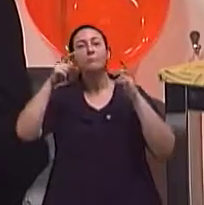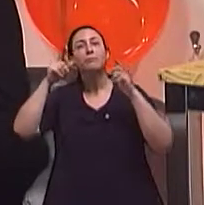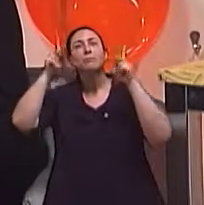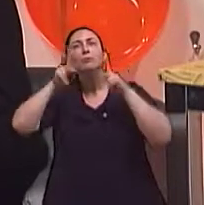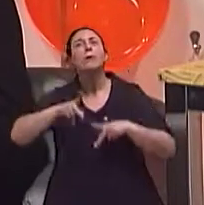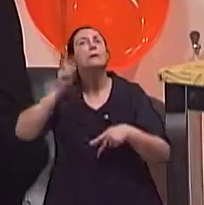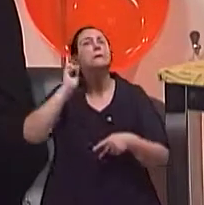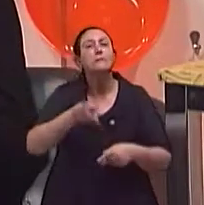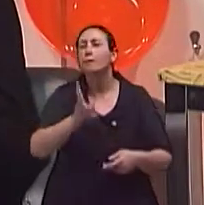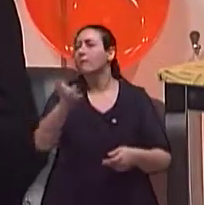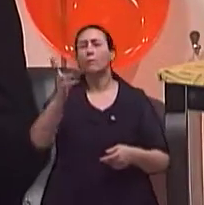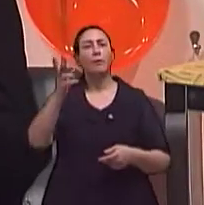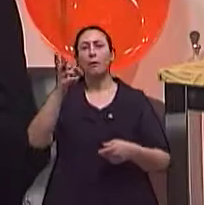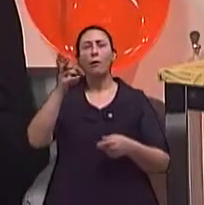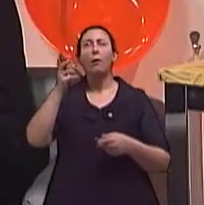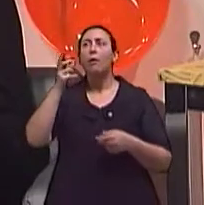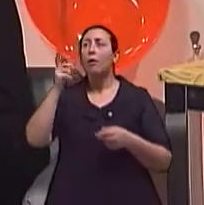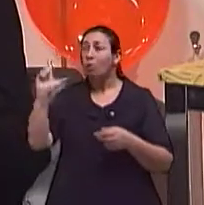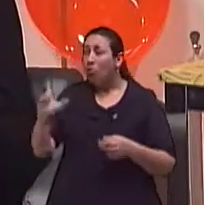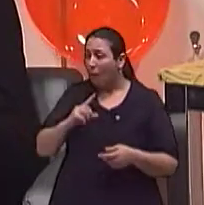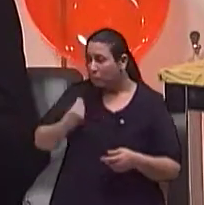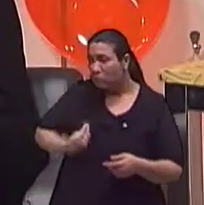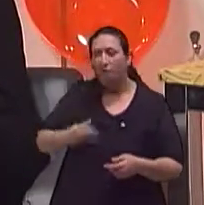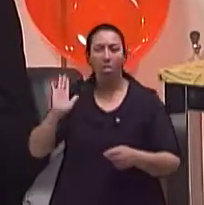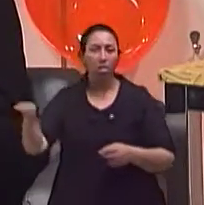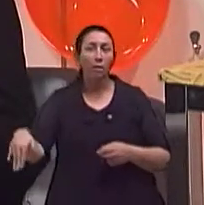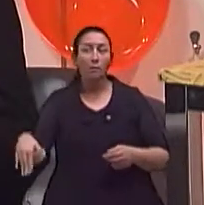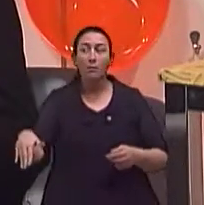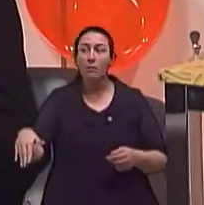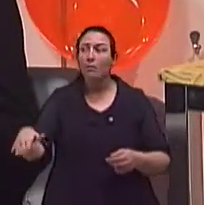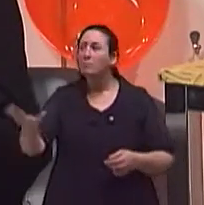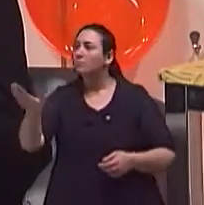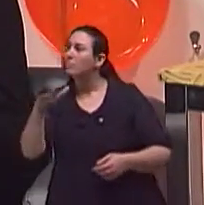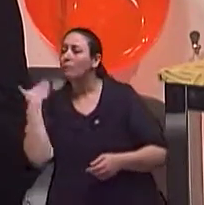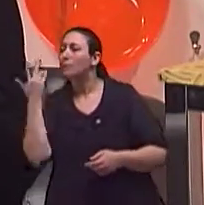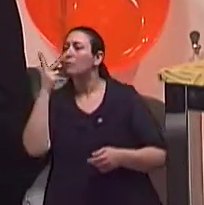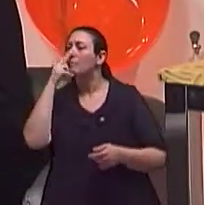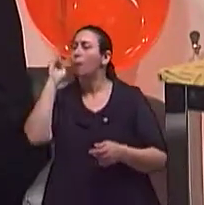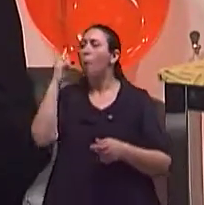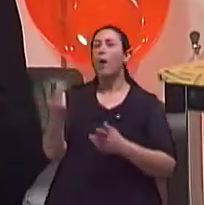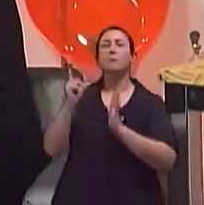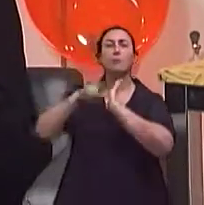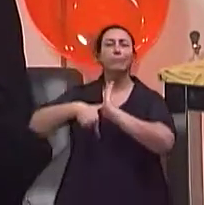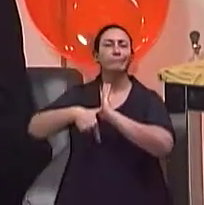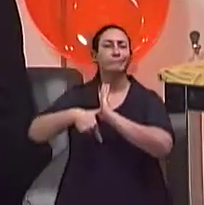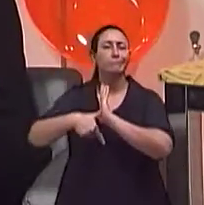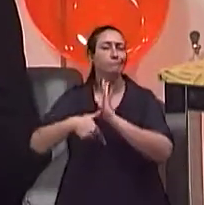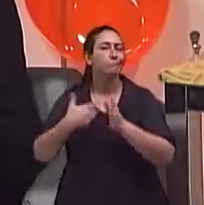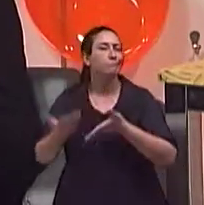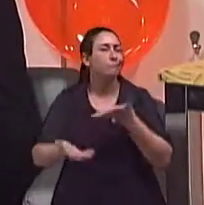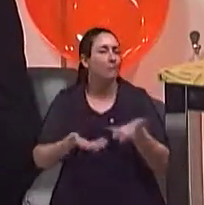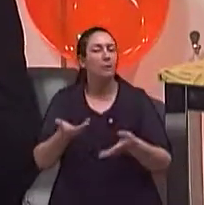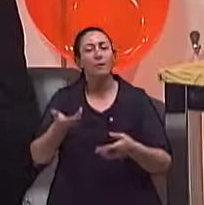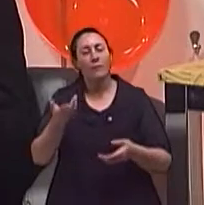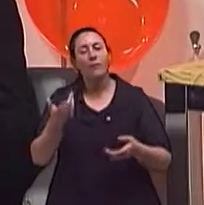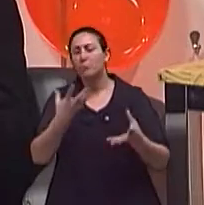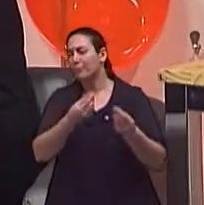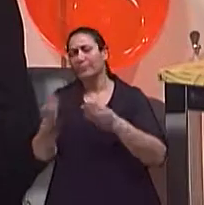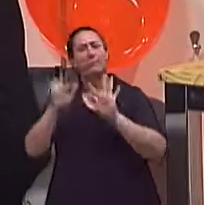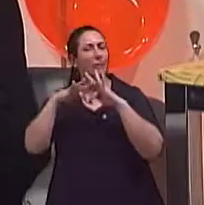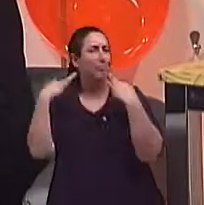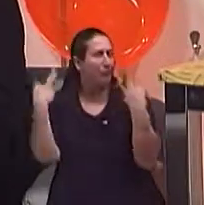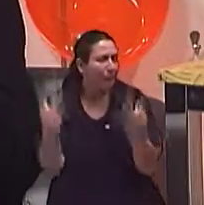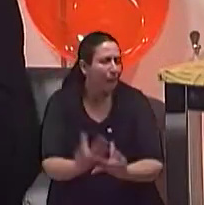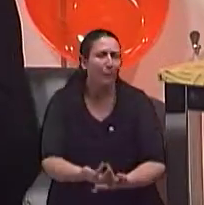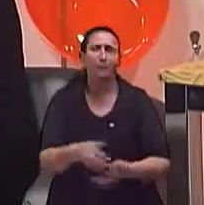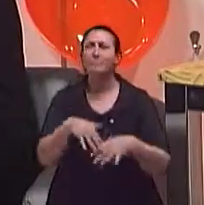muito comum, muitas vezes, esse reconhecimento vir tardio. Muitas vezes em relação a familiares, em relação,